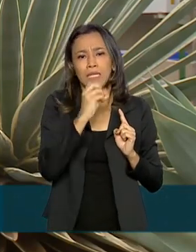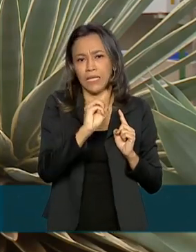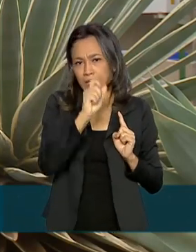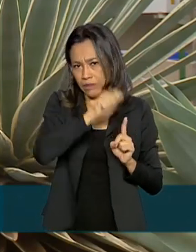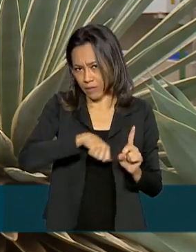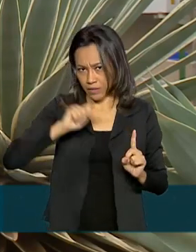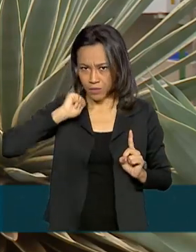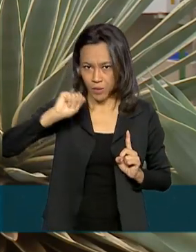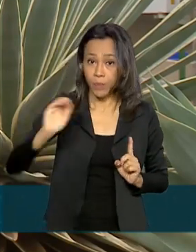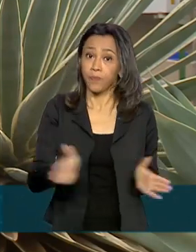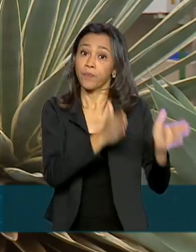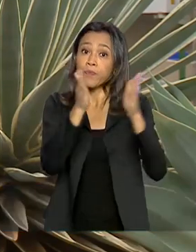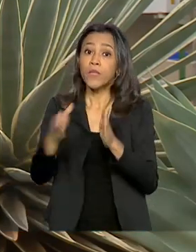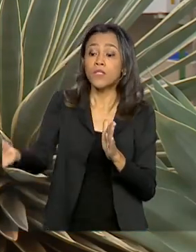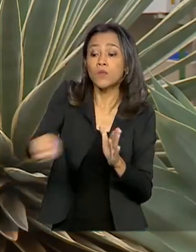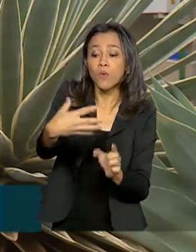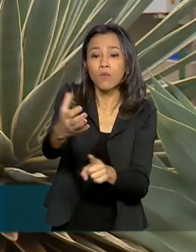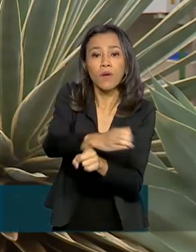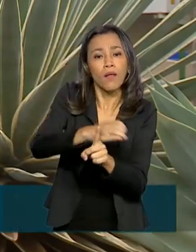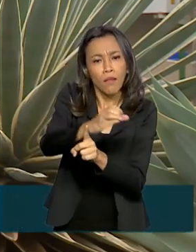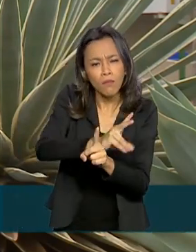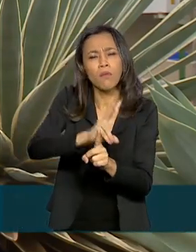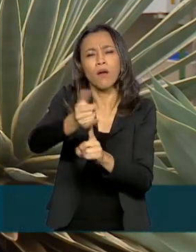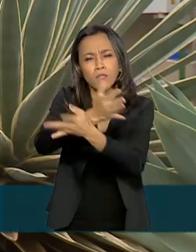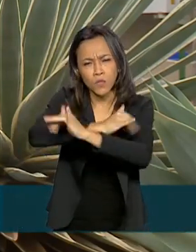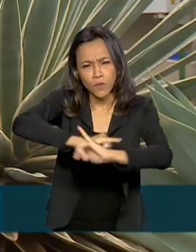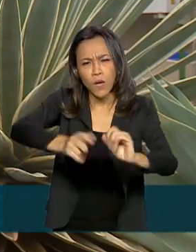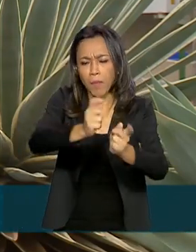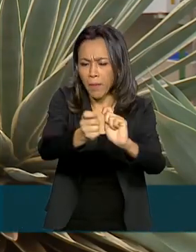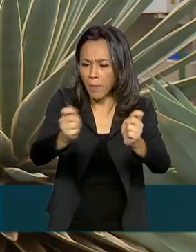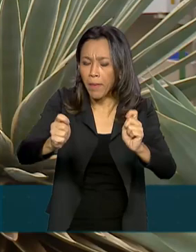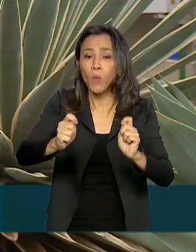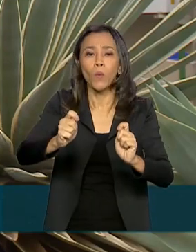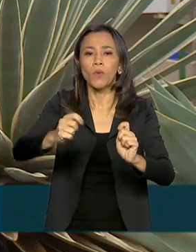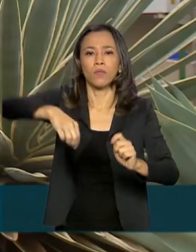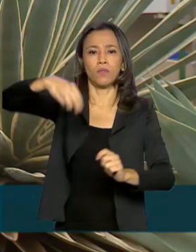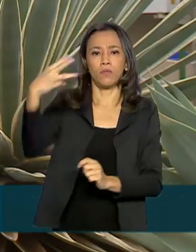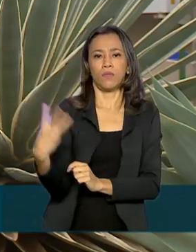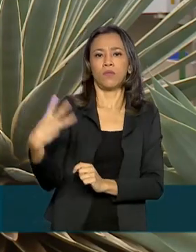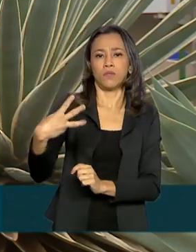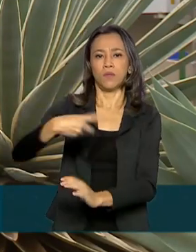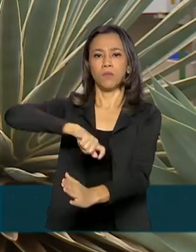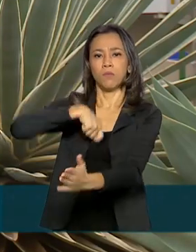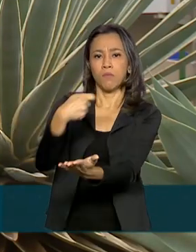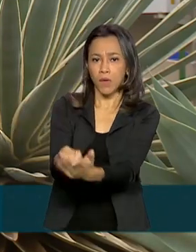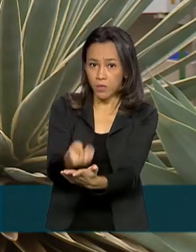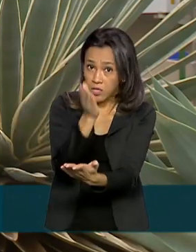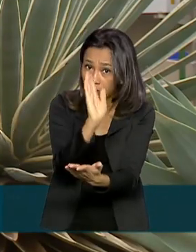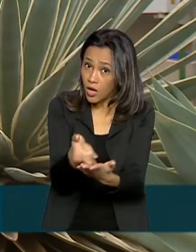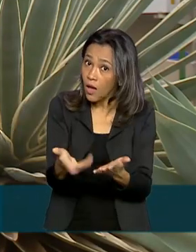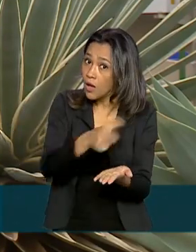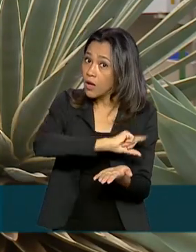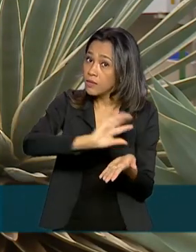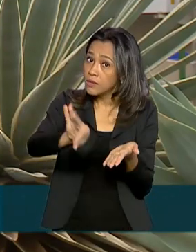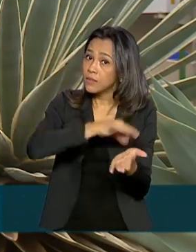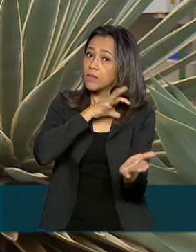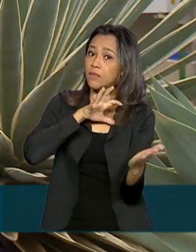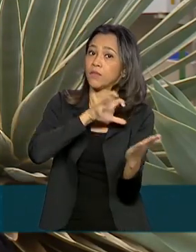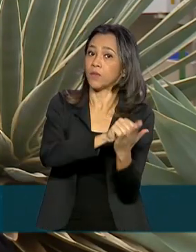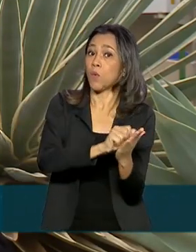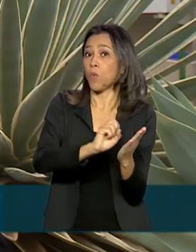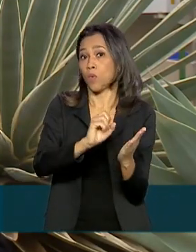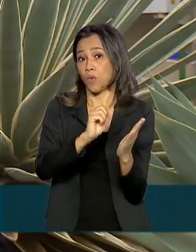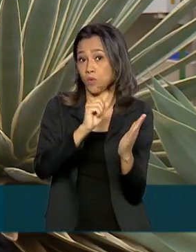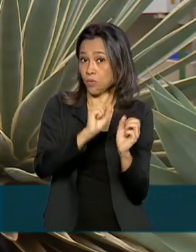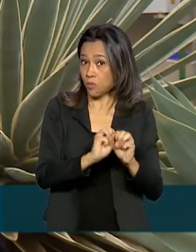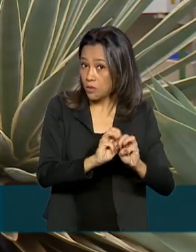calendário também serão divulgadas as datas de pagamento da terceira parcela para quem se inscreveu no site ou pelo aplicativo.